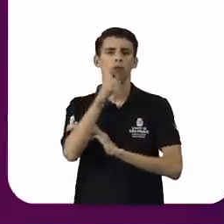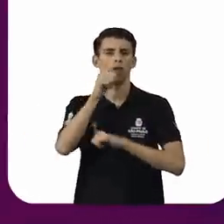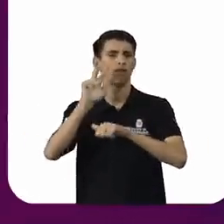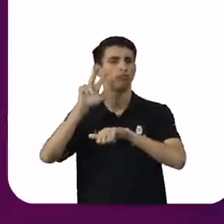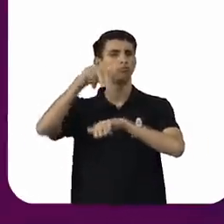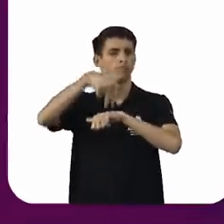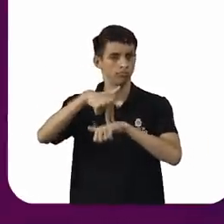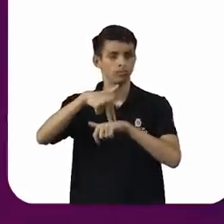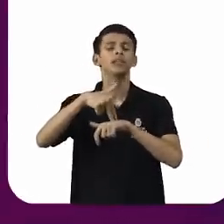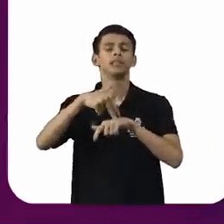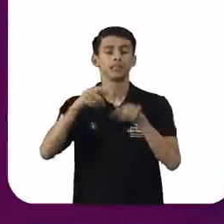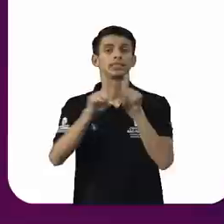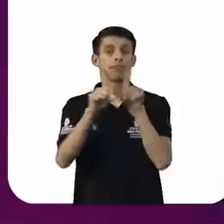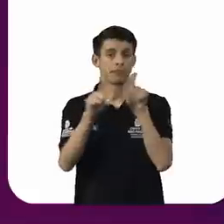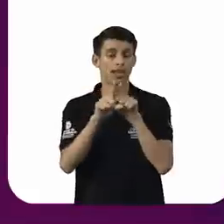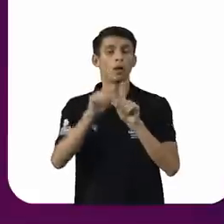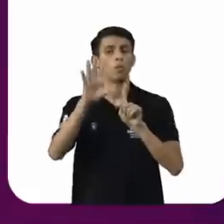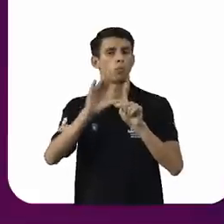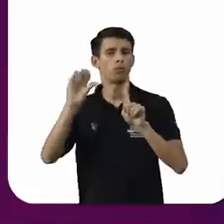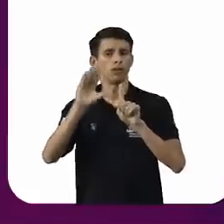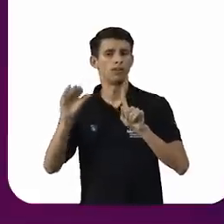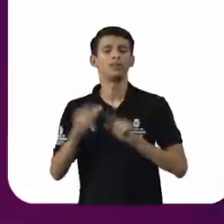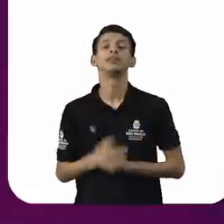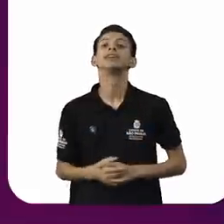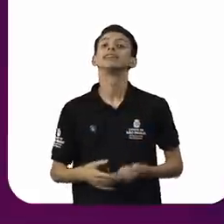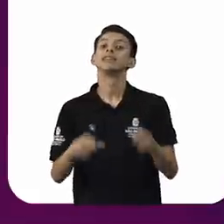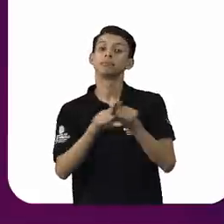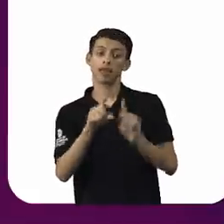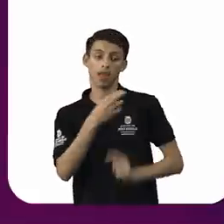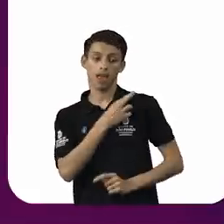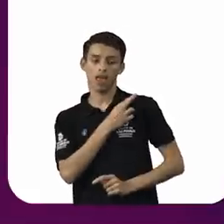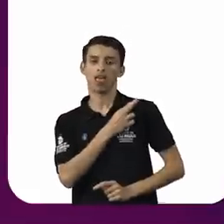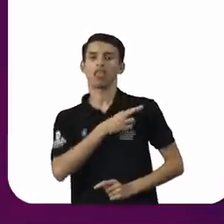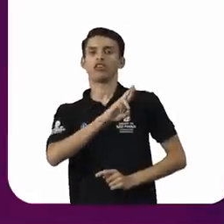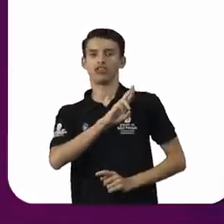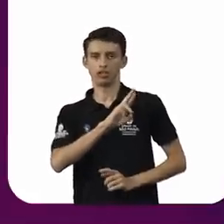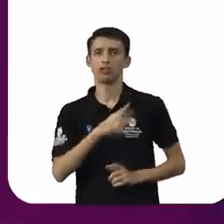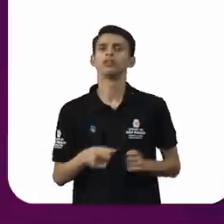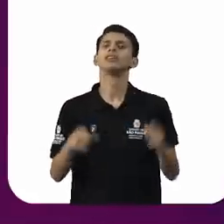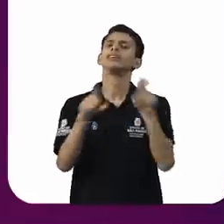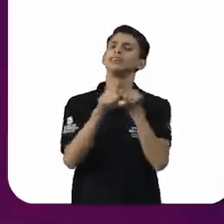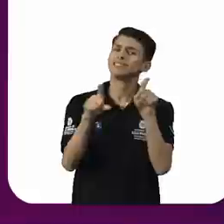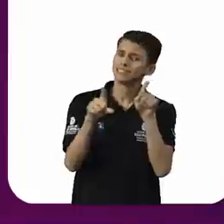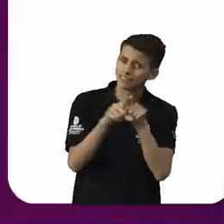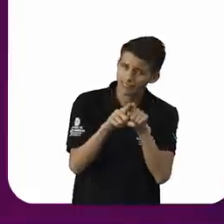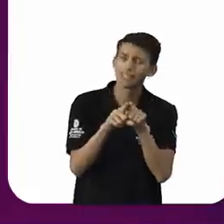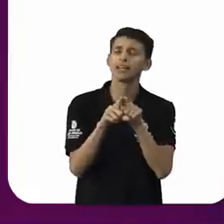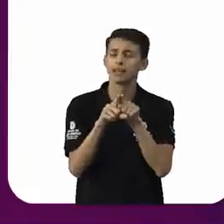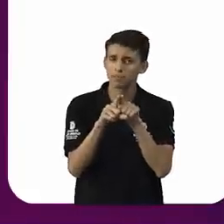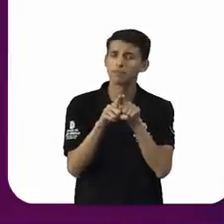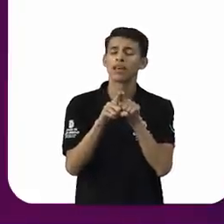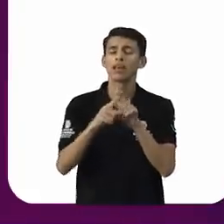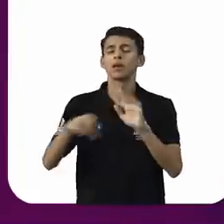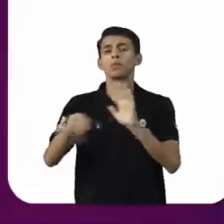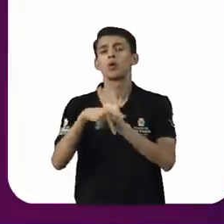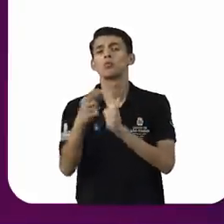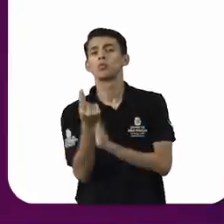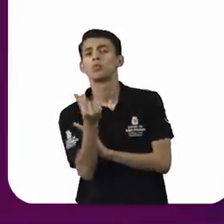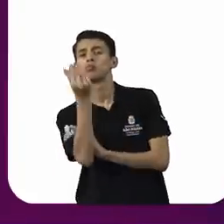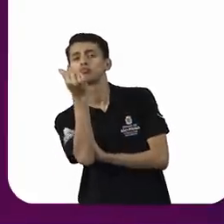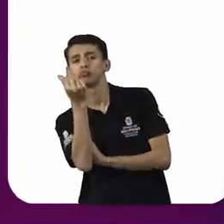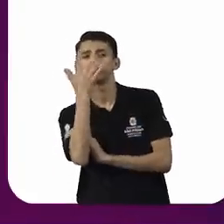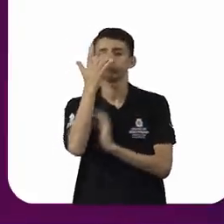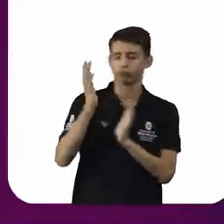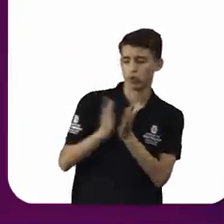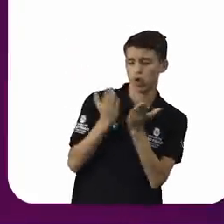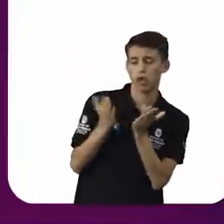sexual, a intolerância religiosa, o assédio moral, a raça e a classe social, a etarismo e